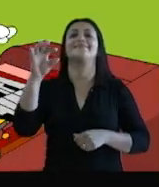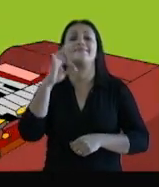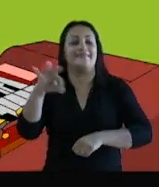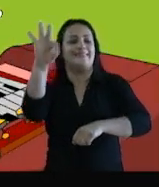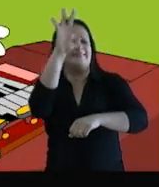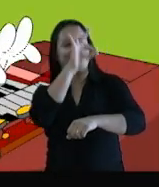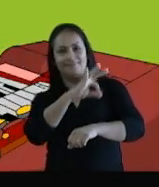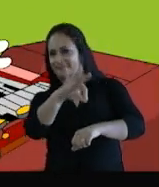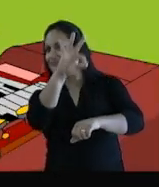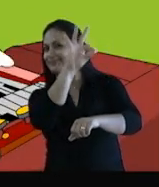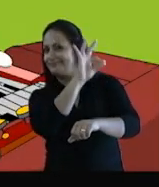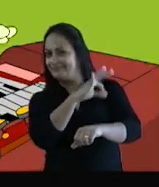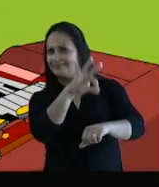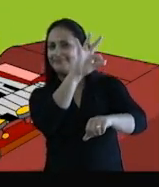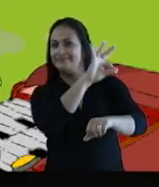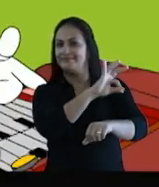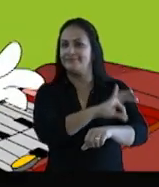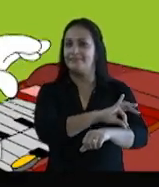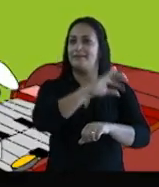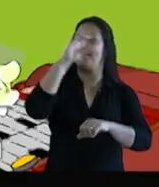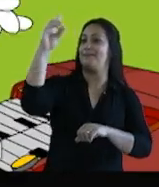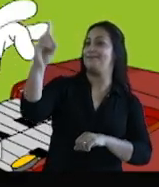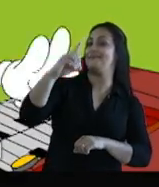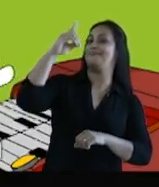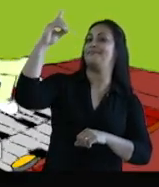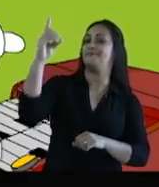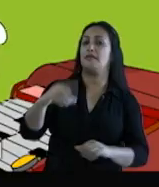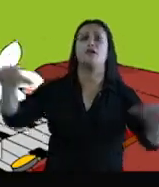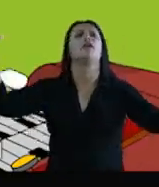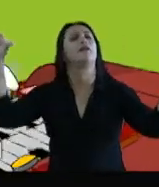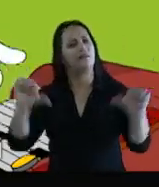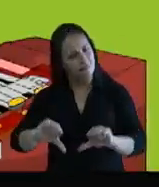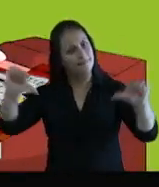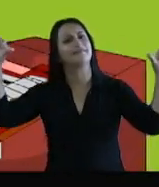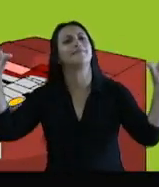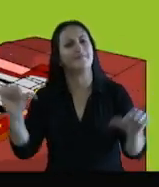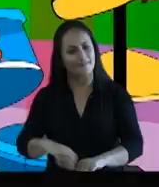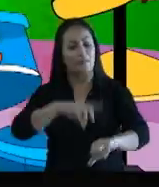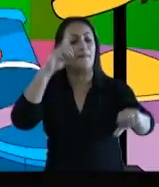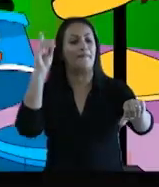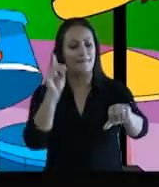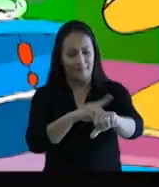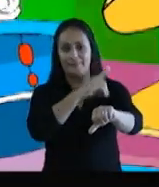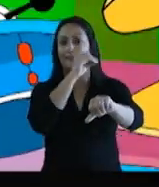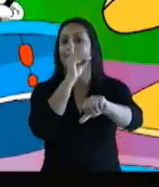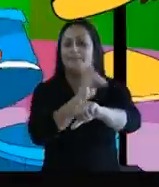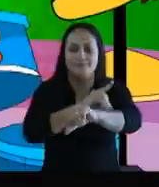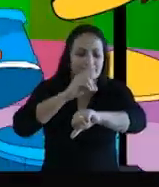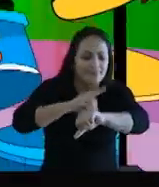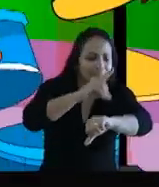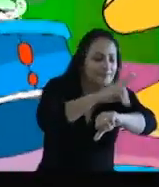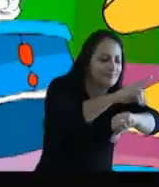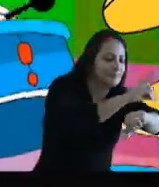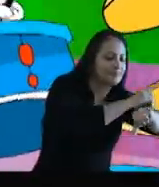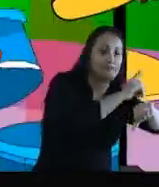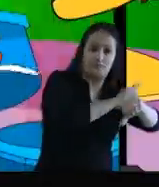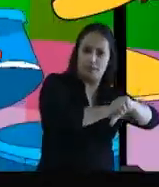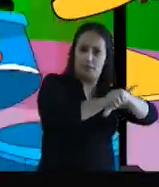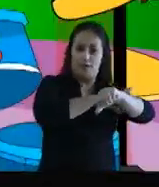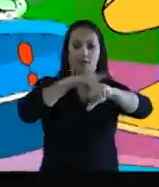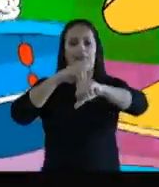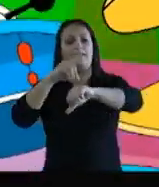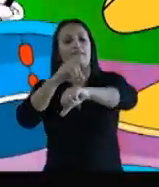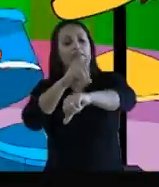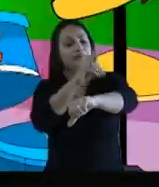Ferra, ferra, ferradou A mosquita se ferrou Ferra, ferra, ferra, ferra, ferradou